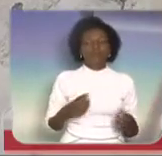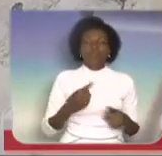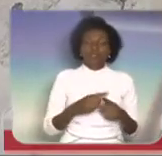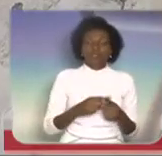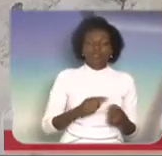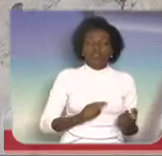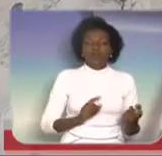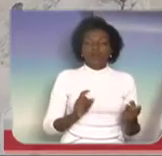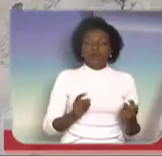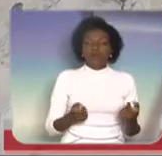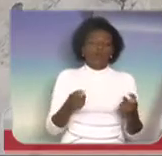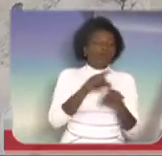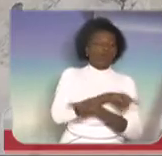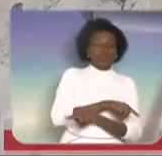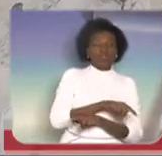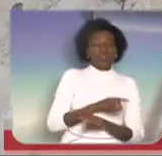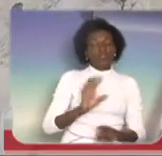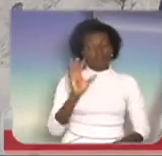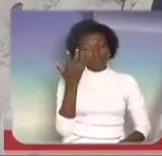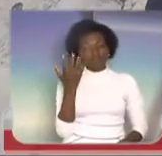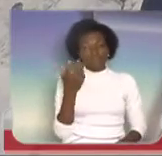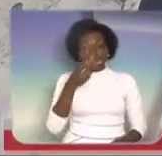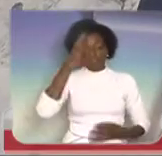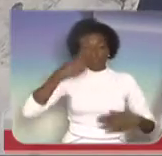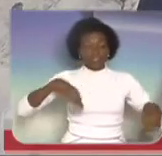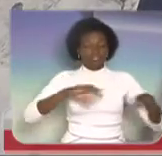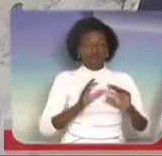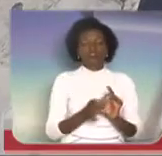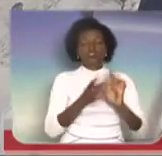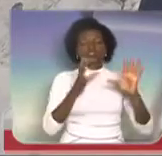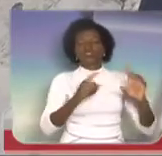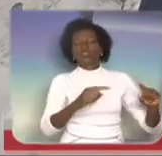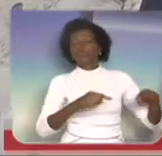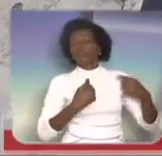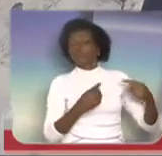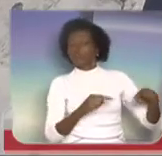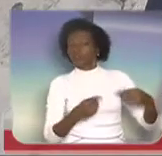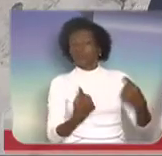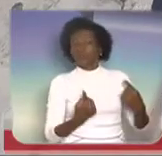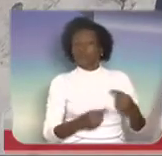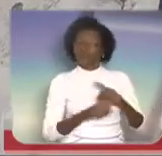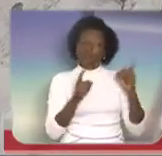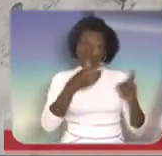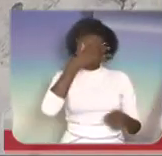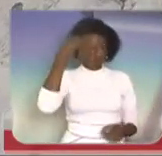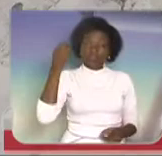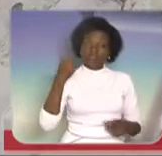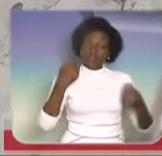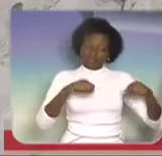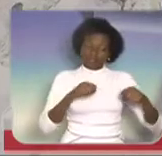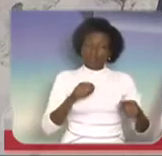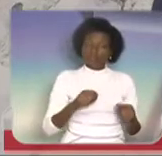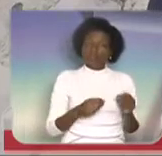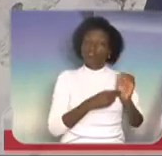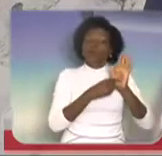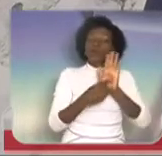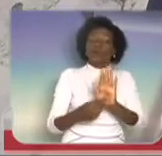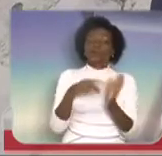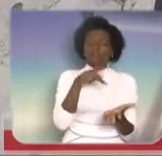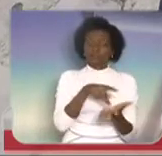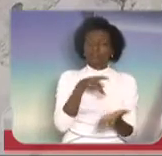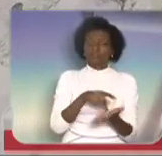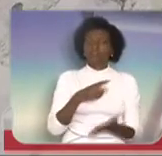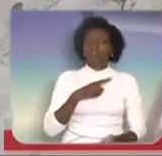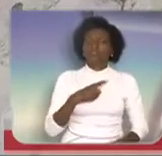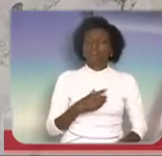pessoas falam o que pensam da gente, só que se esquece que tem que provar o que acusa a gente também. Então, a pessoa simplesmente não gosta da sua